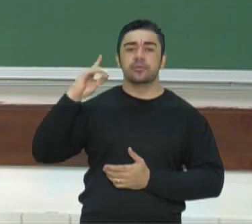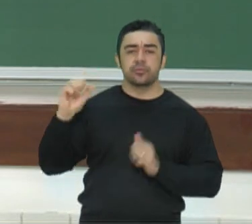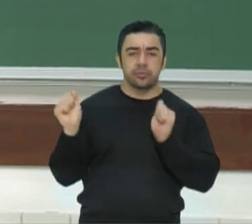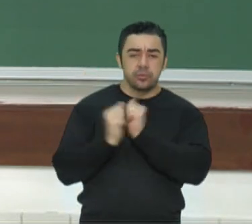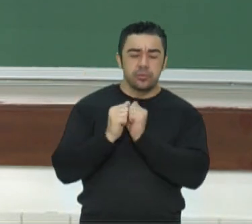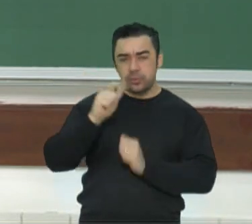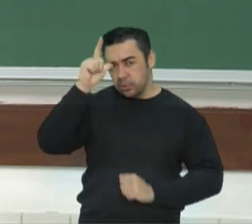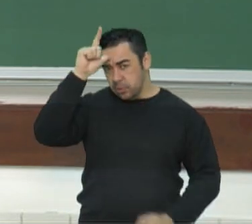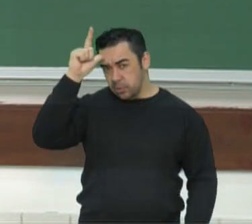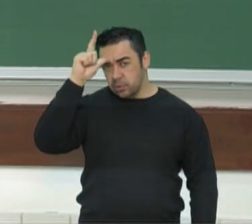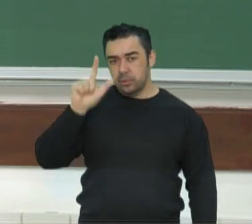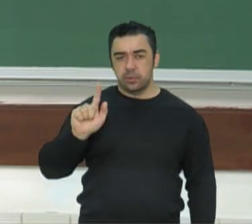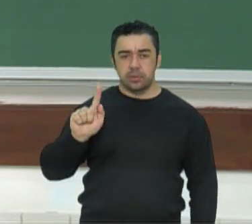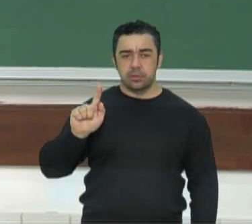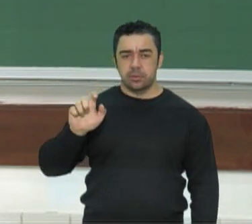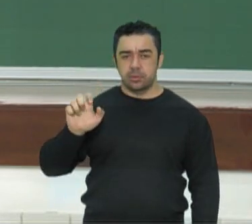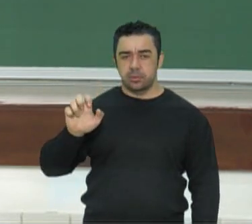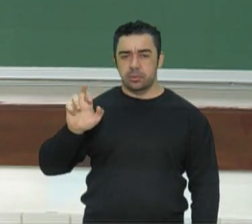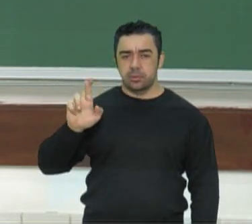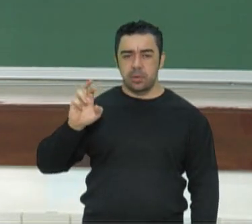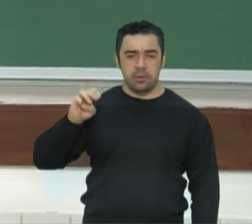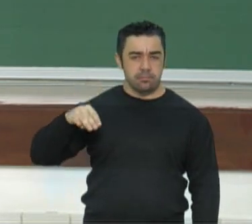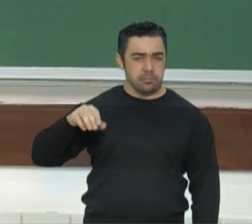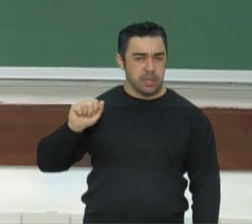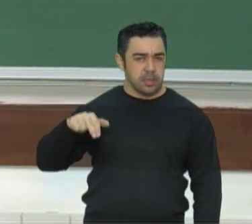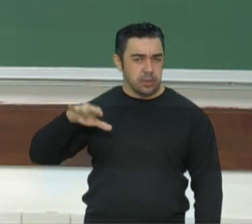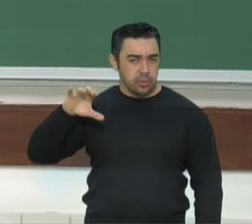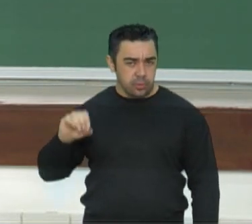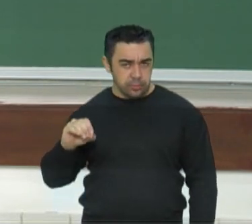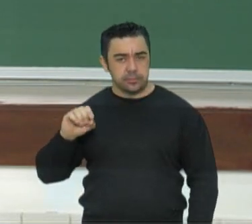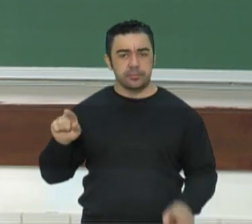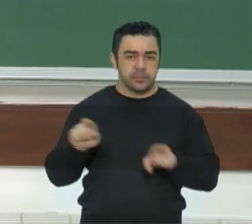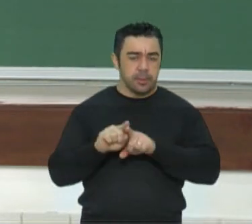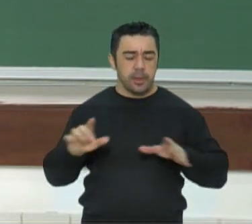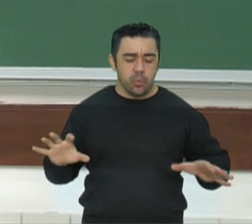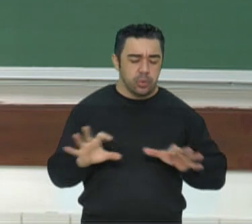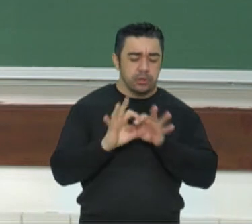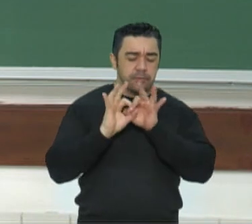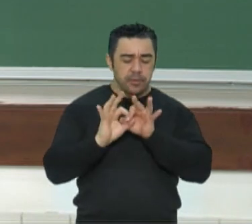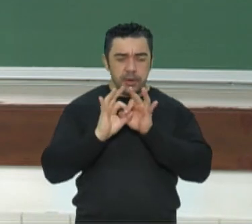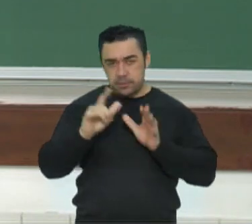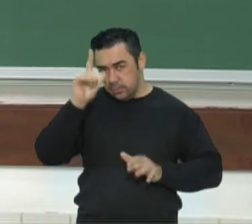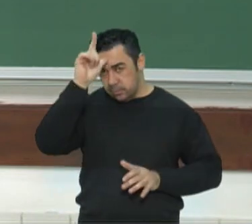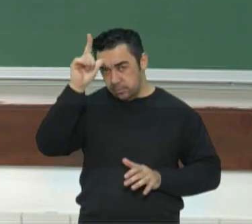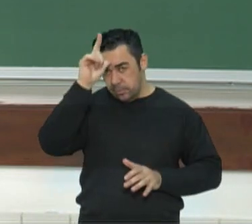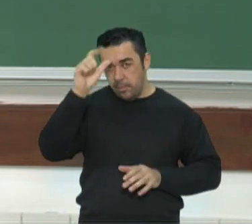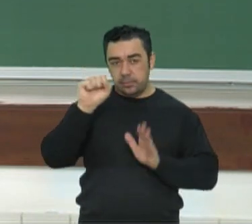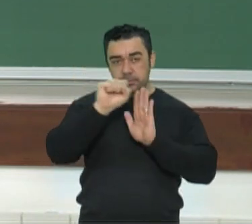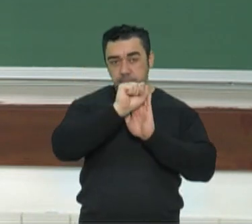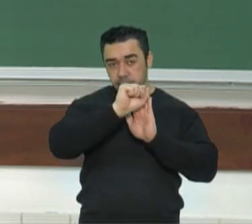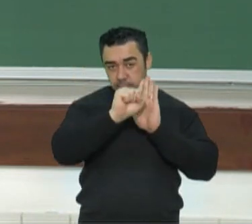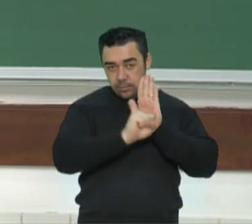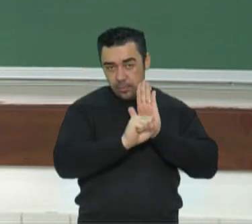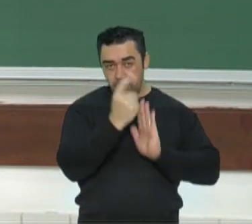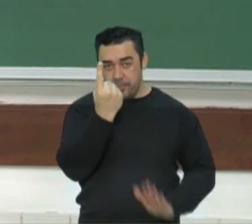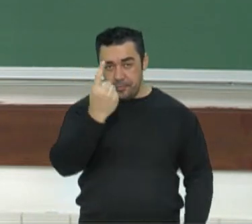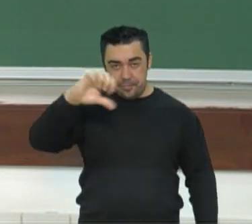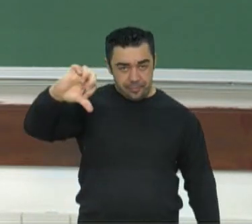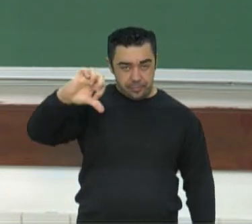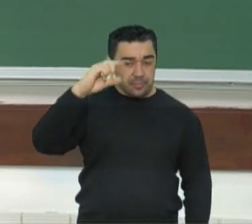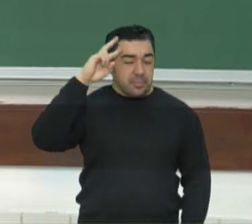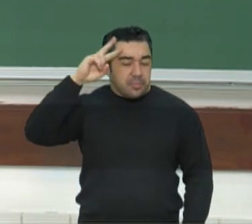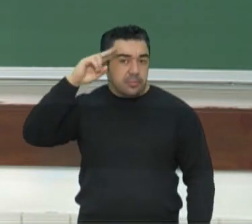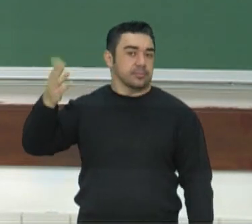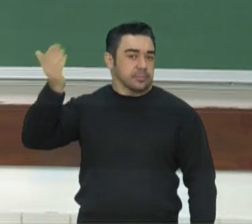ou o governo da unificação da Alemanha no final do século 19. Então, relembrar essa glória quando a